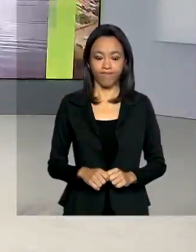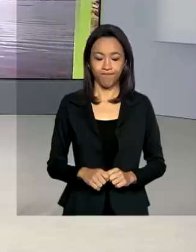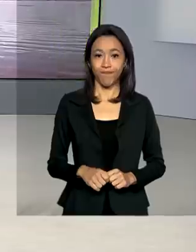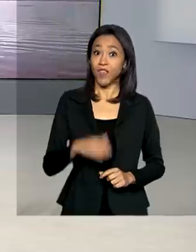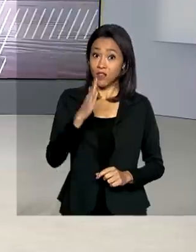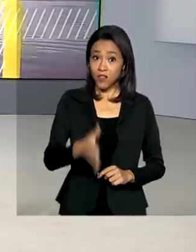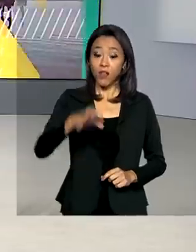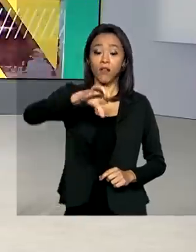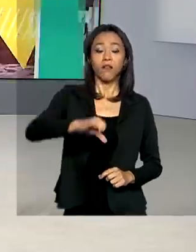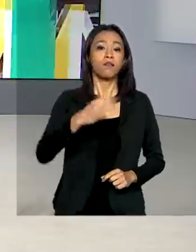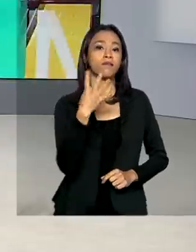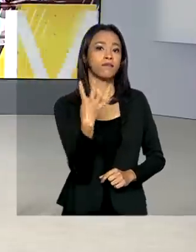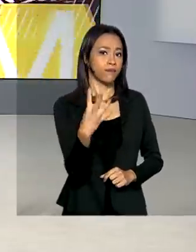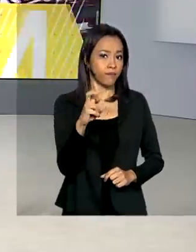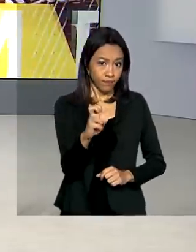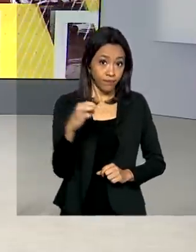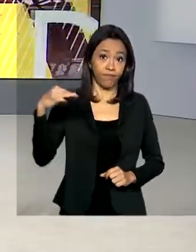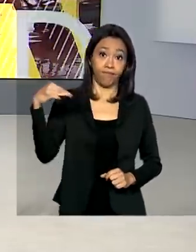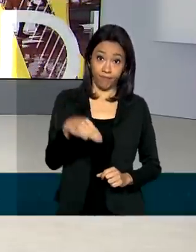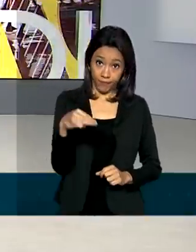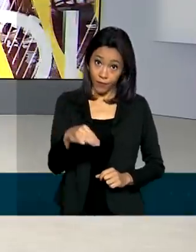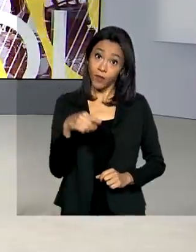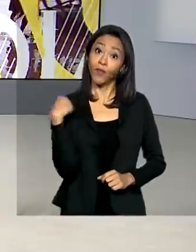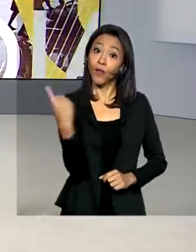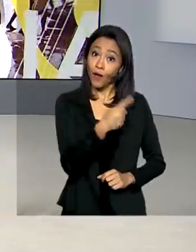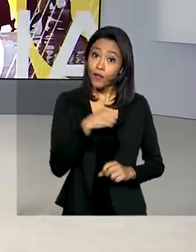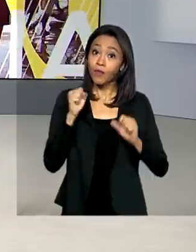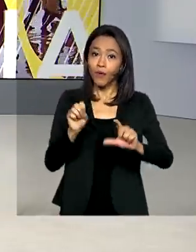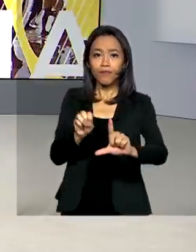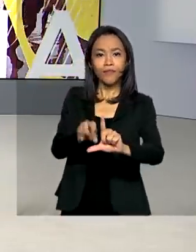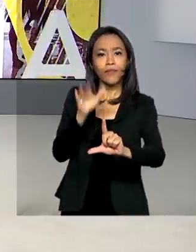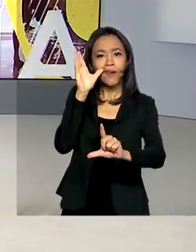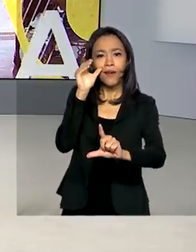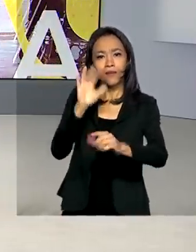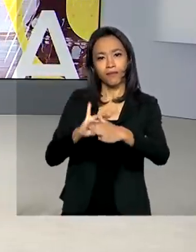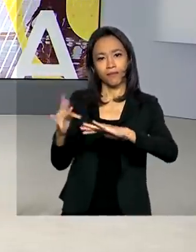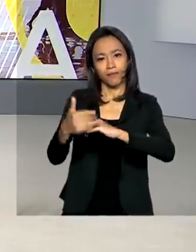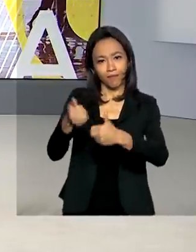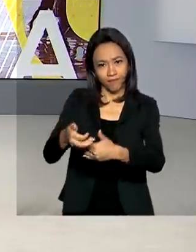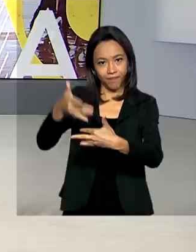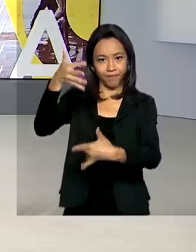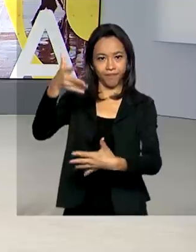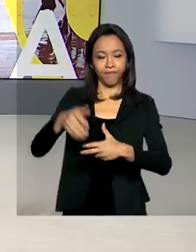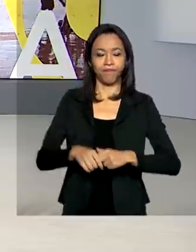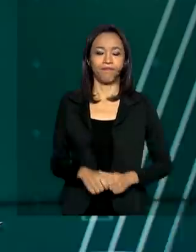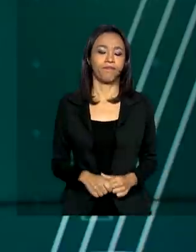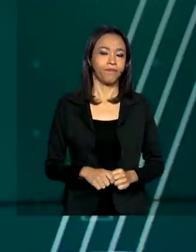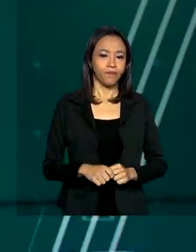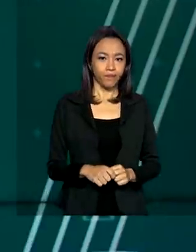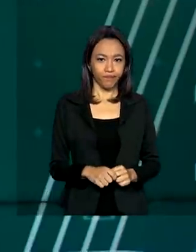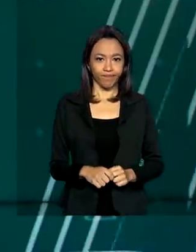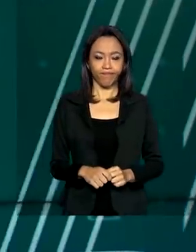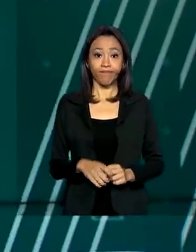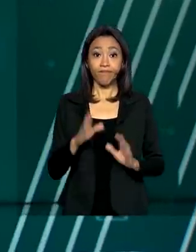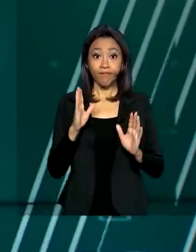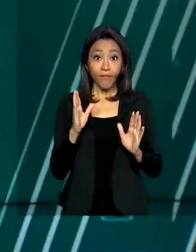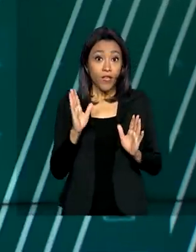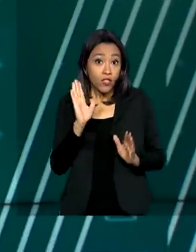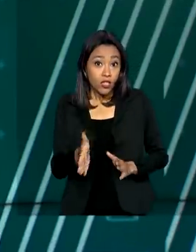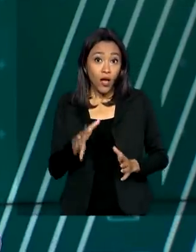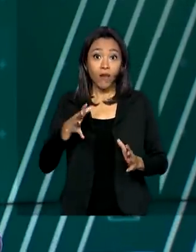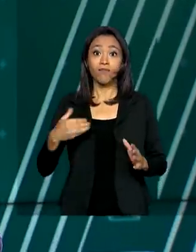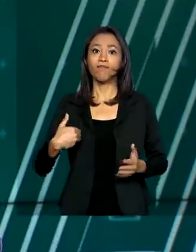São 9 horas e 45 minutos. Nós estamos ao vivo também pelas redes sociais. Tomaram